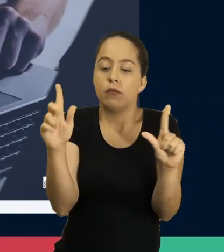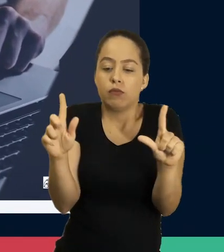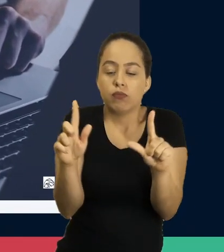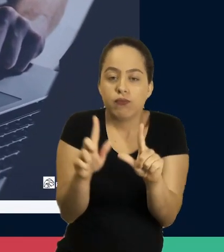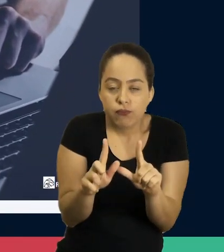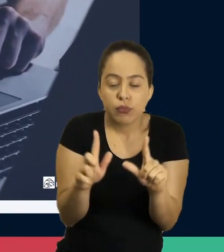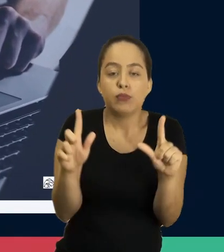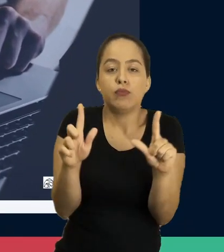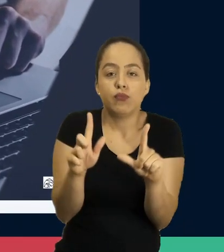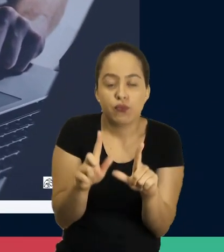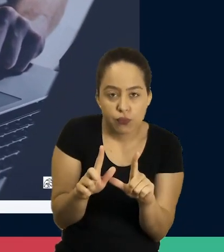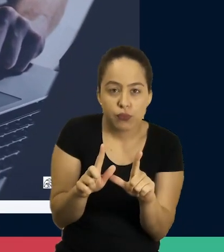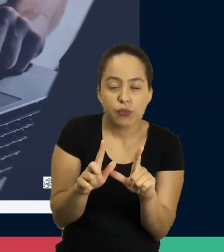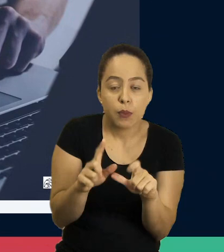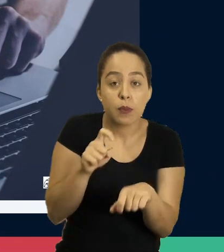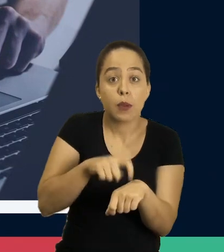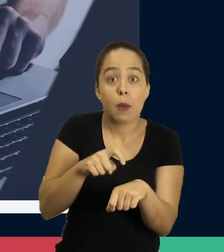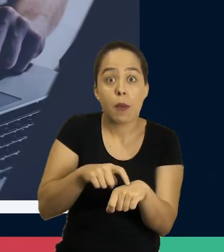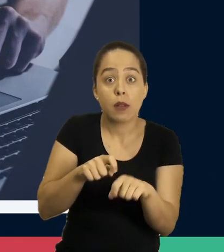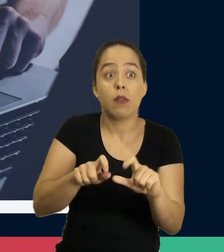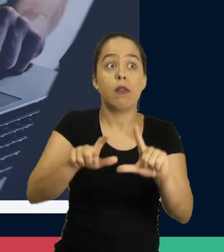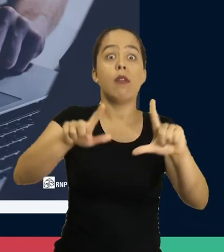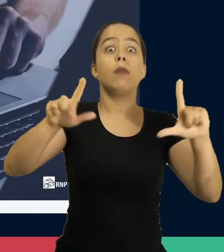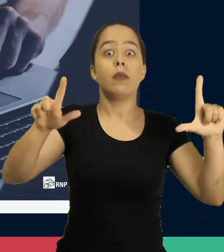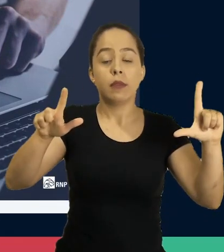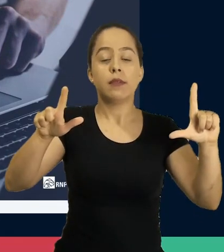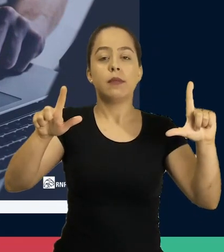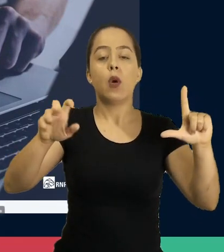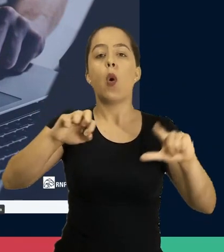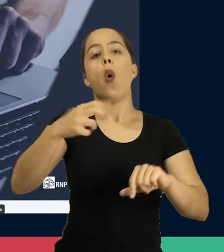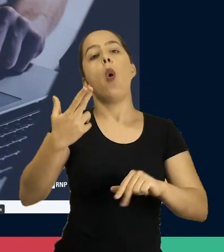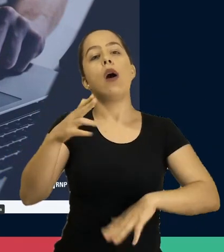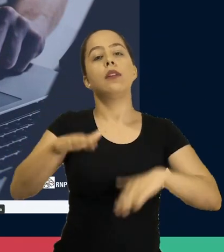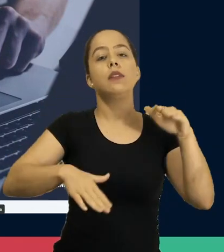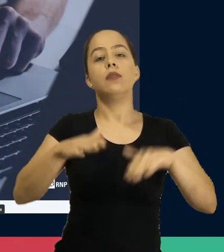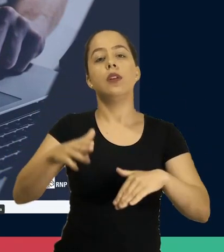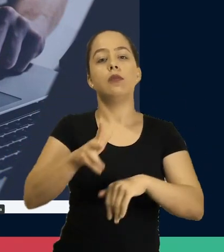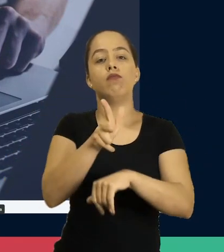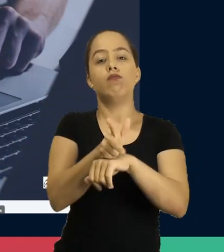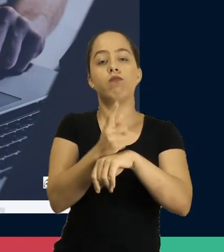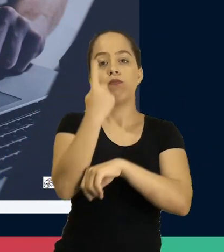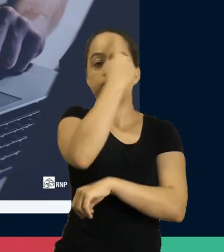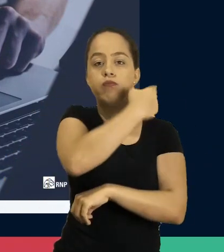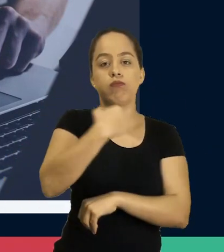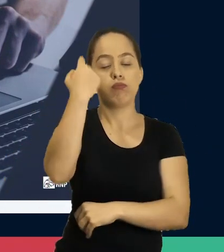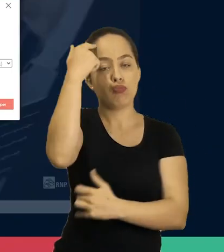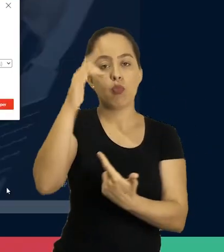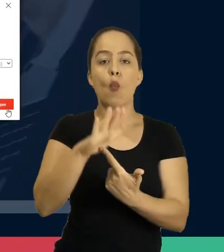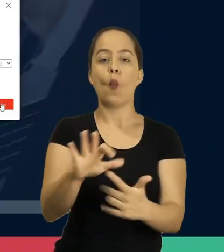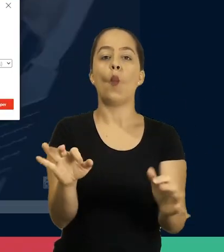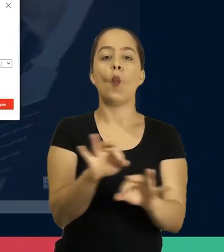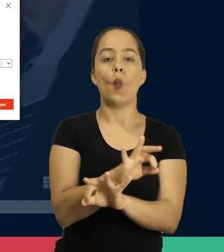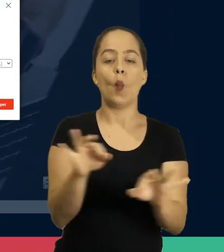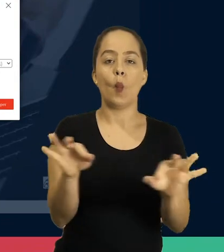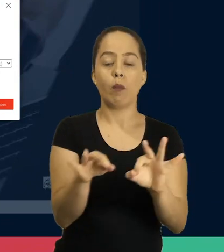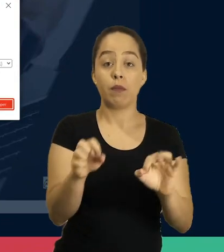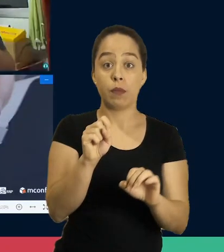Normalmente você vai entrar e vai ter o webcam desse tamanho. E a apresentação desse tamanho. Ou não vai ter nem webcam.